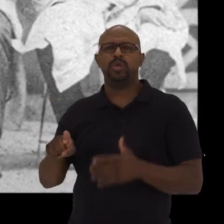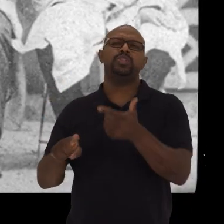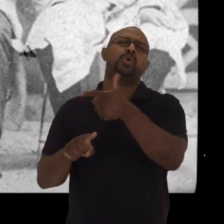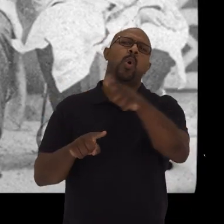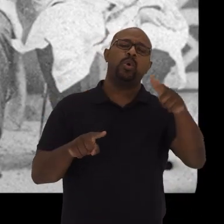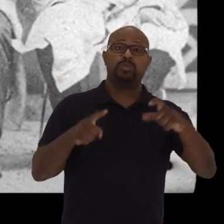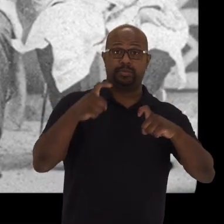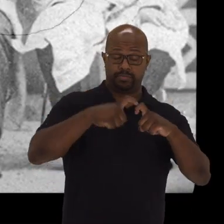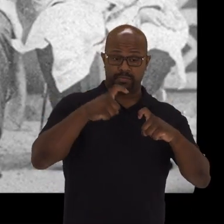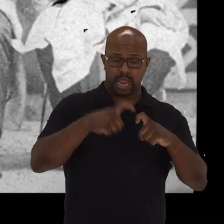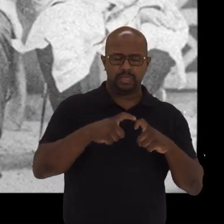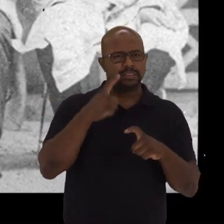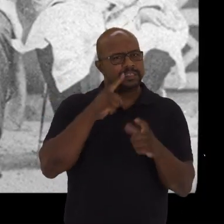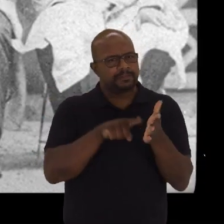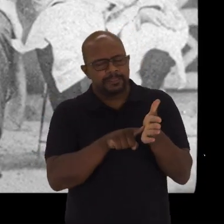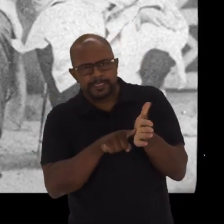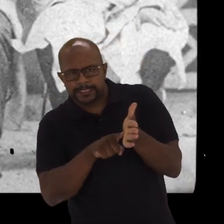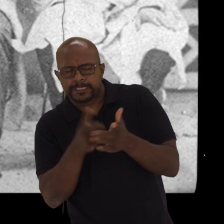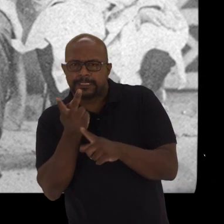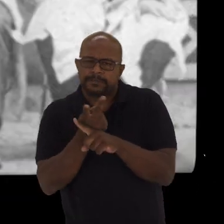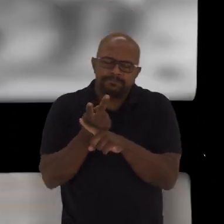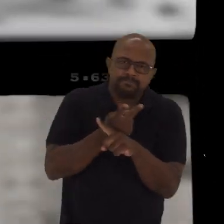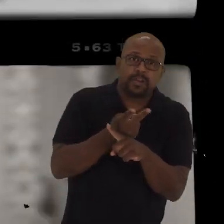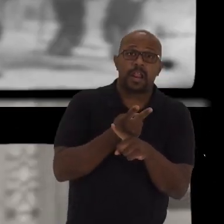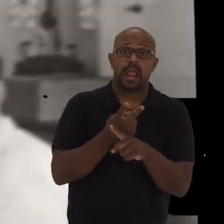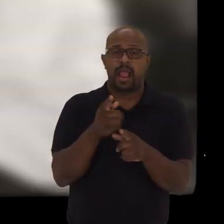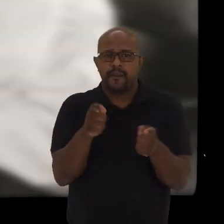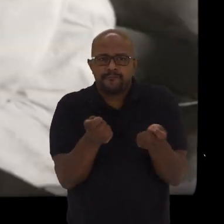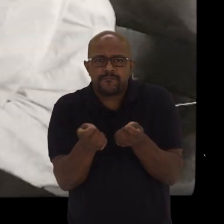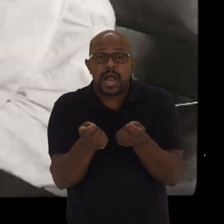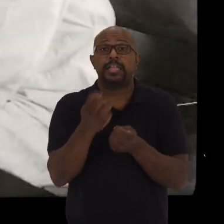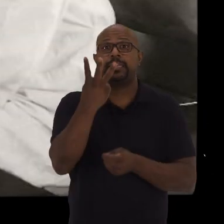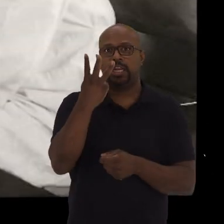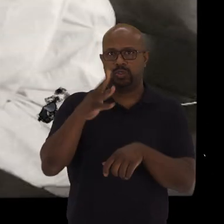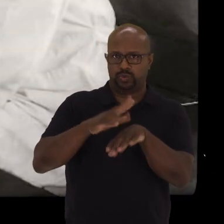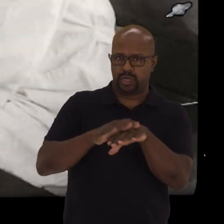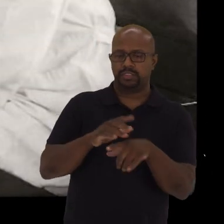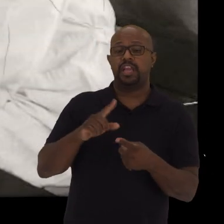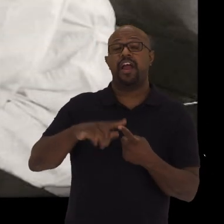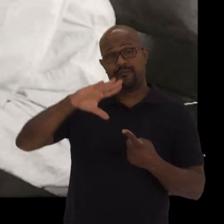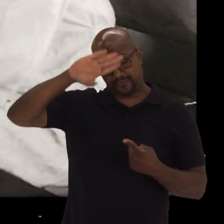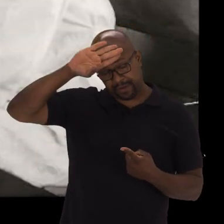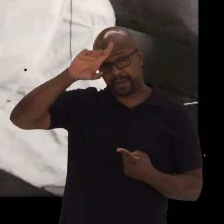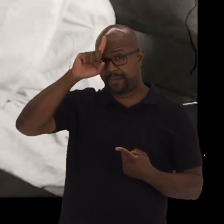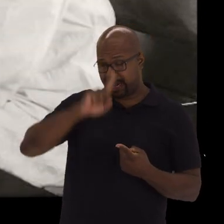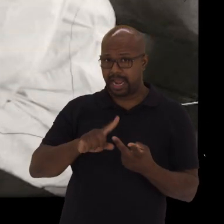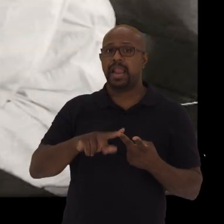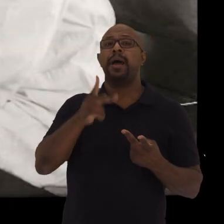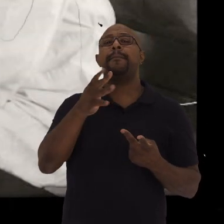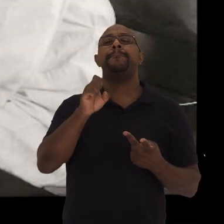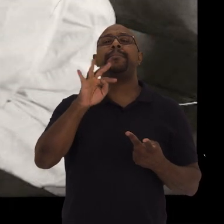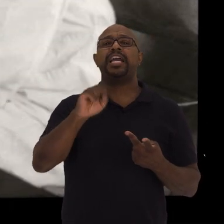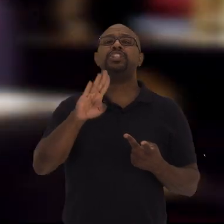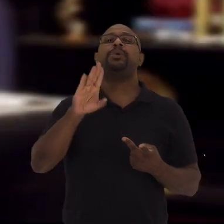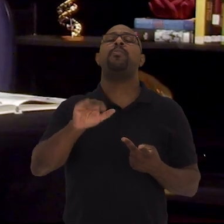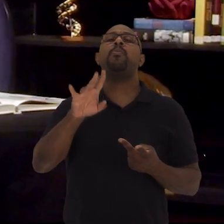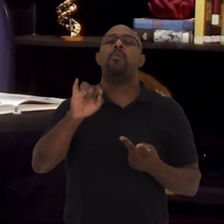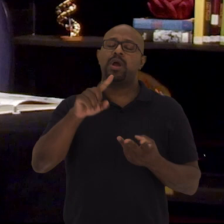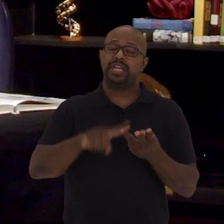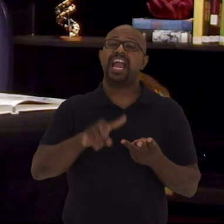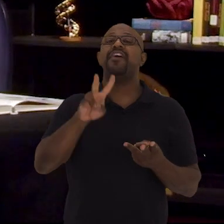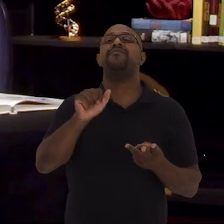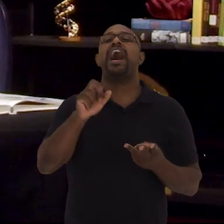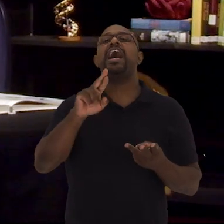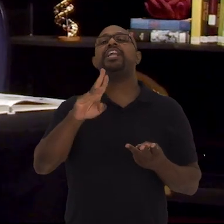controlar três doenças Fotos de cientistas de jalecos brancos A peste bubônica e a varíola Naquela